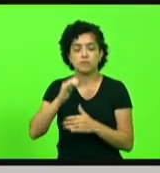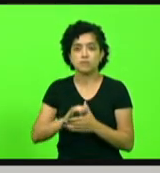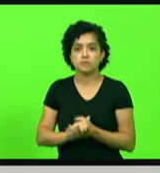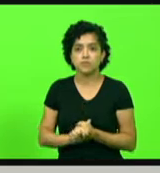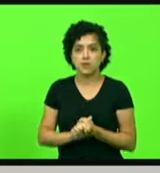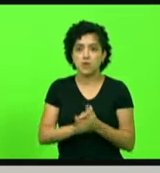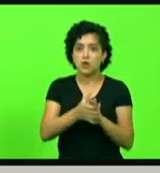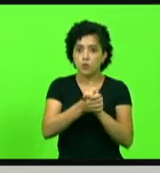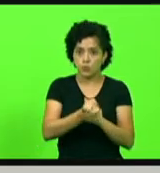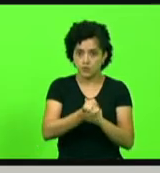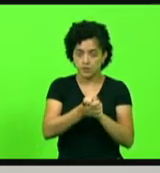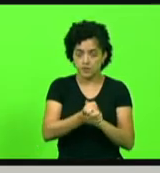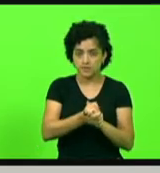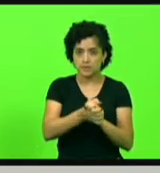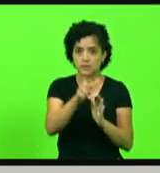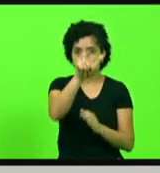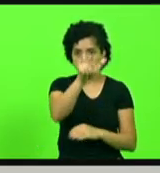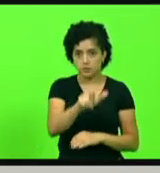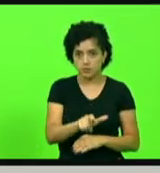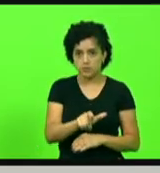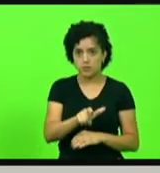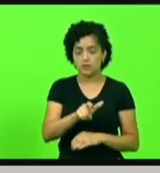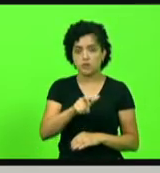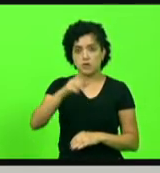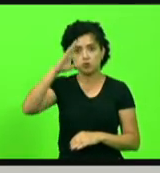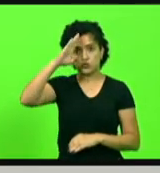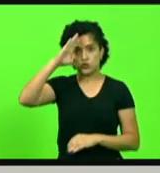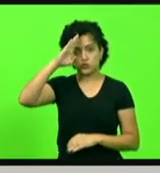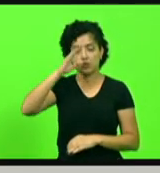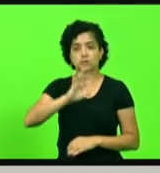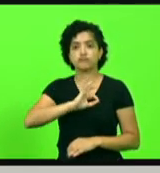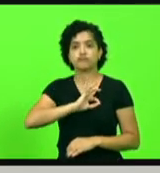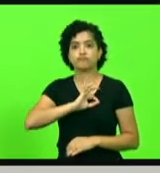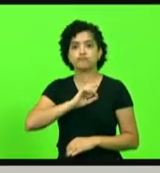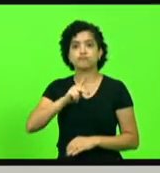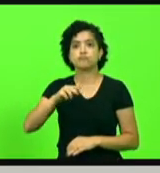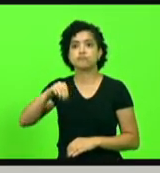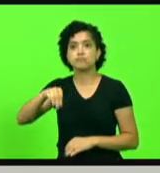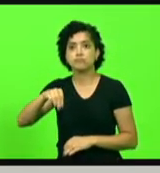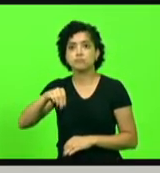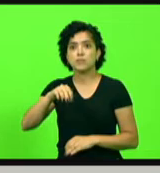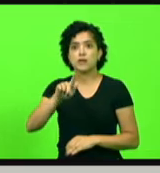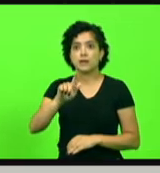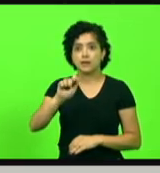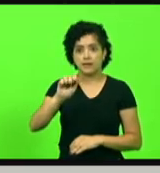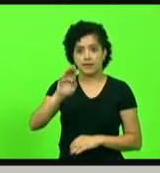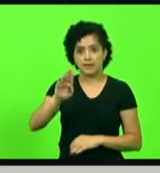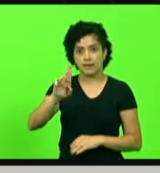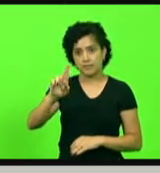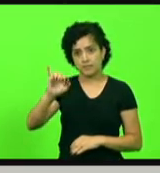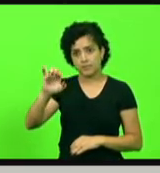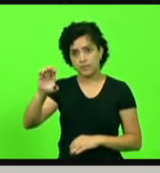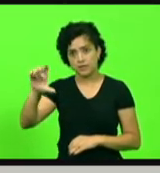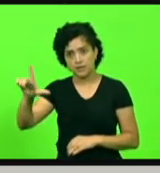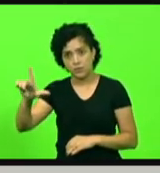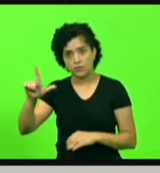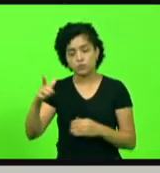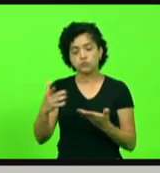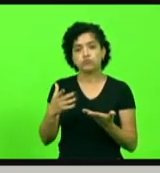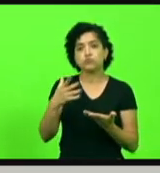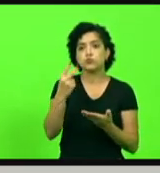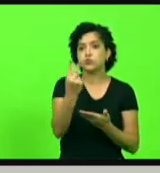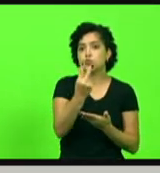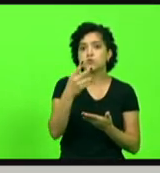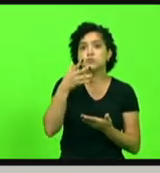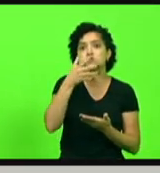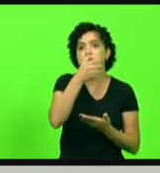Cumprimentando o soldado da polícia militar Gabriel Pires pelo salvamento de duas pessoas que estavam